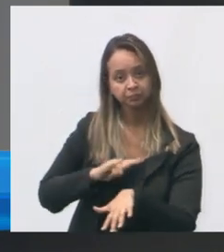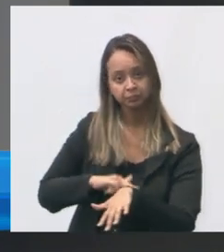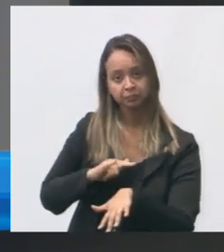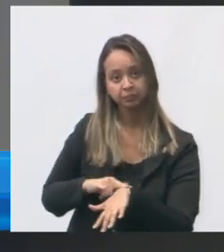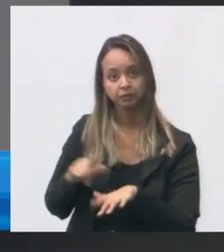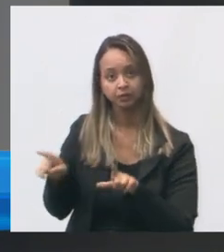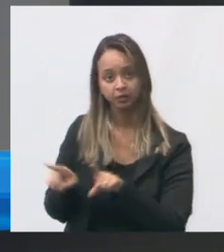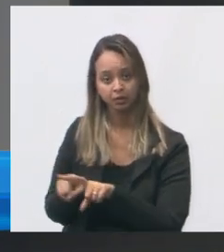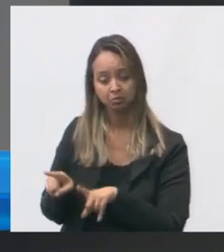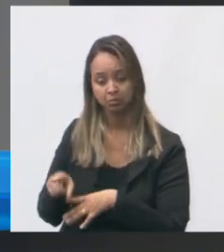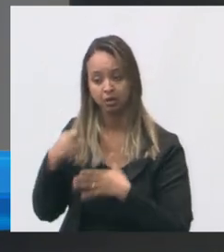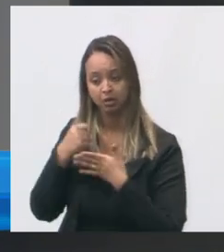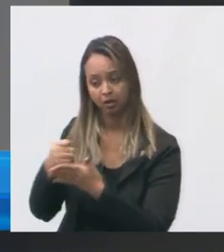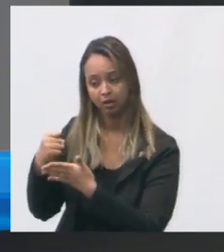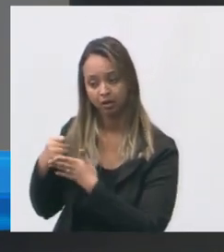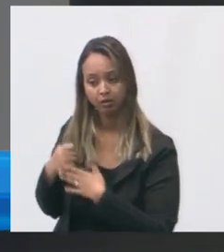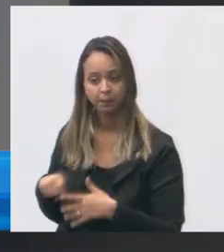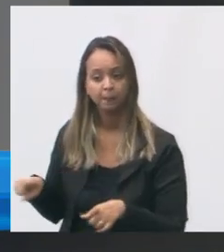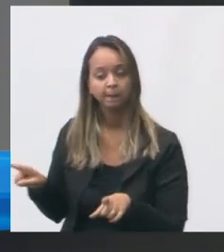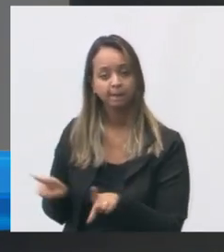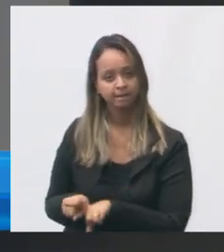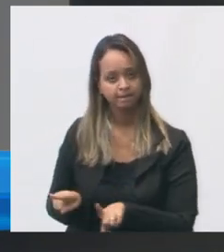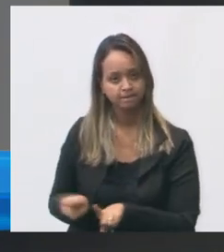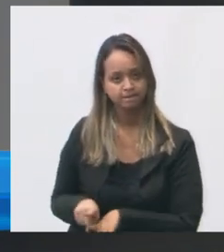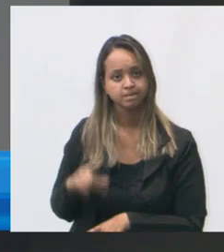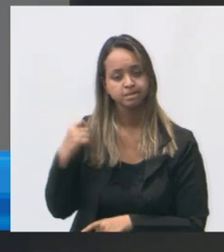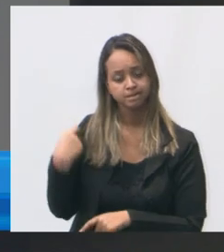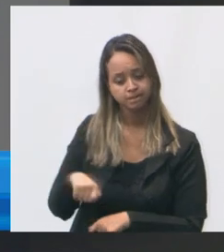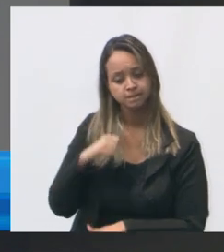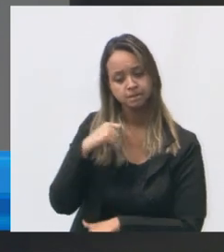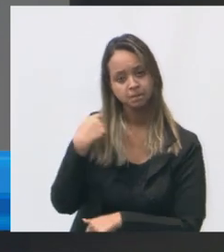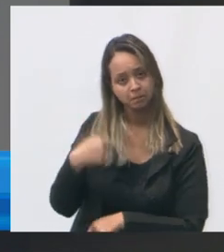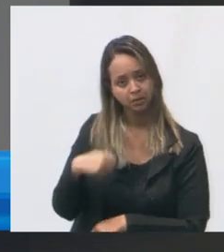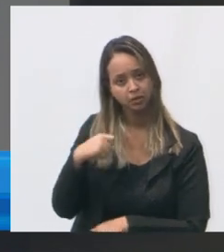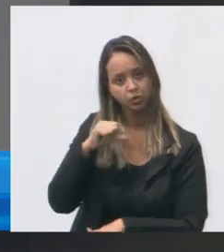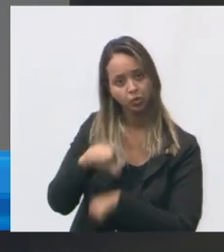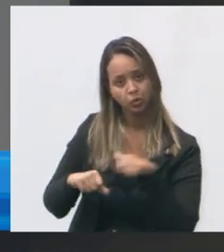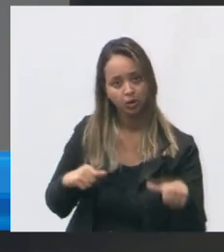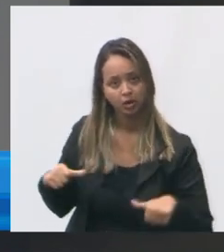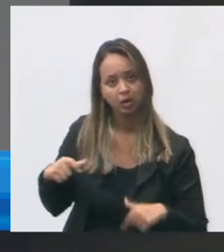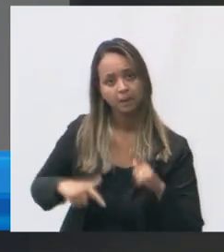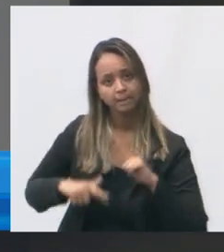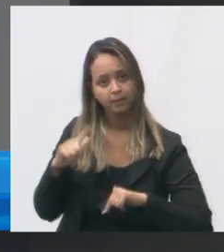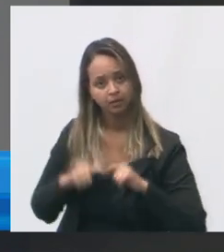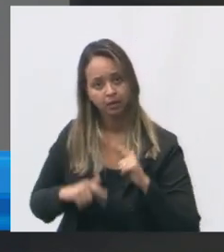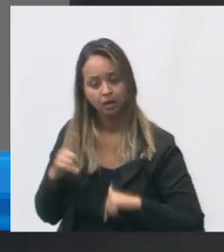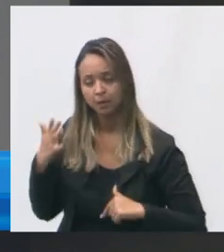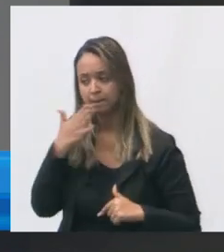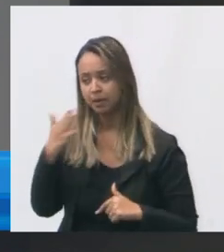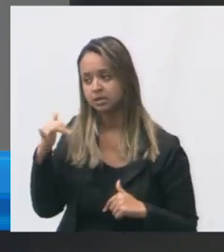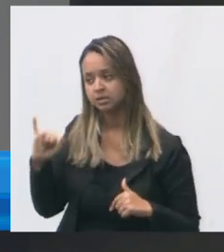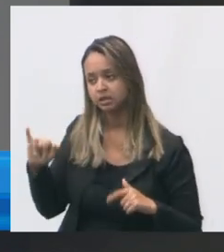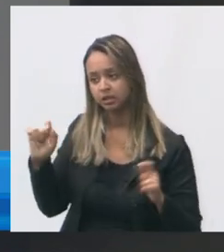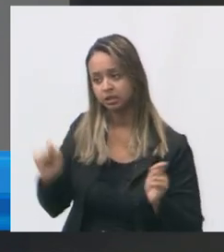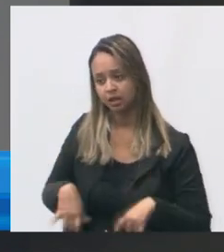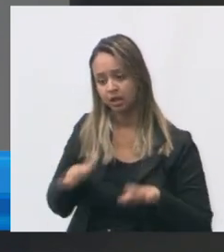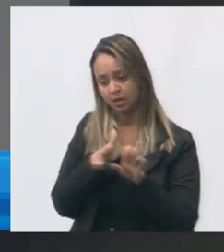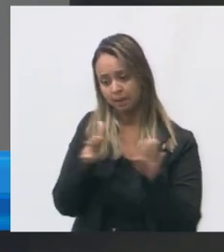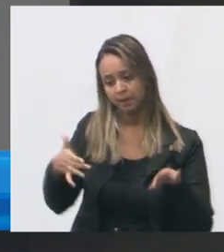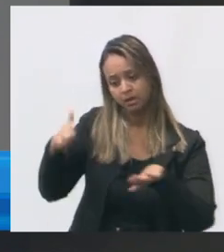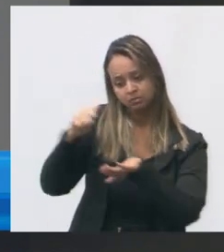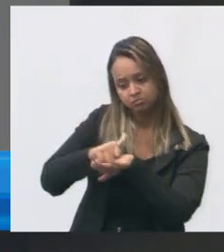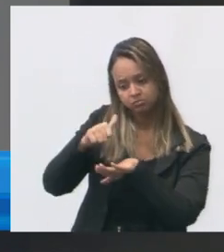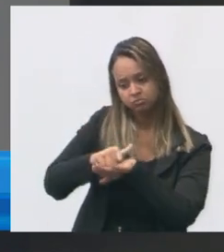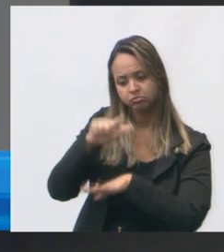agentes também precisa de troca do material eles pedem para ver se a possibilidade de mesa de granito que essa mesa fica